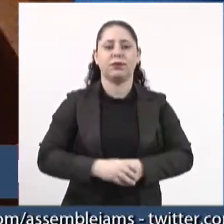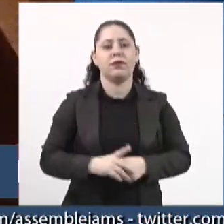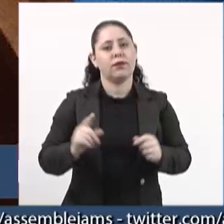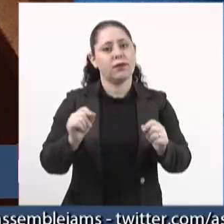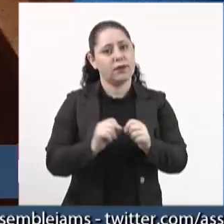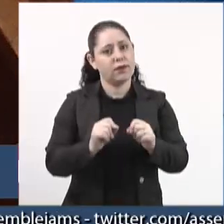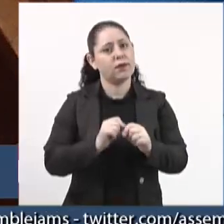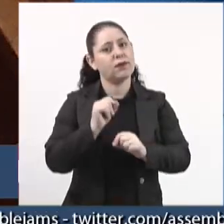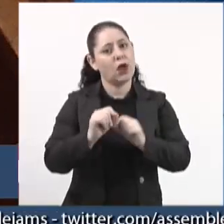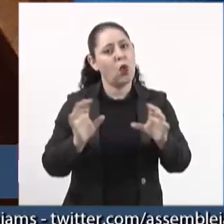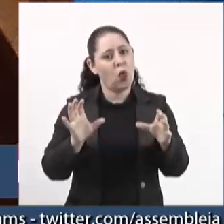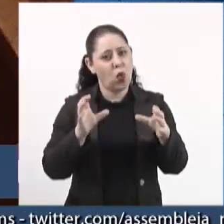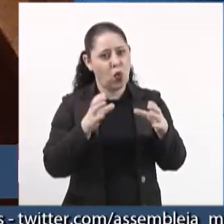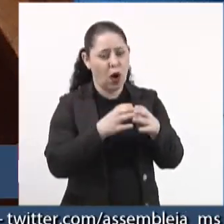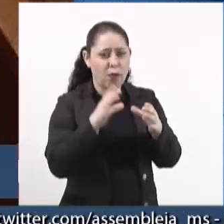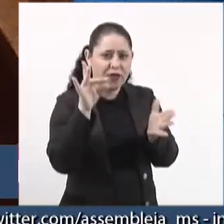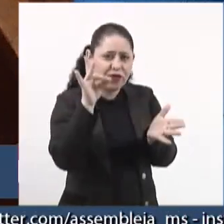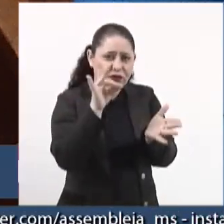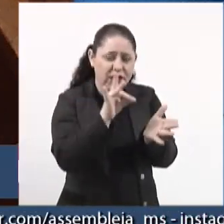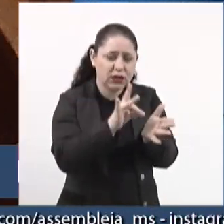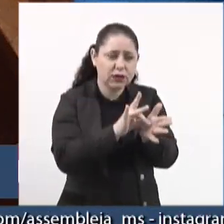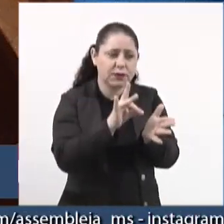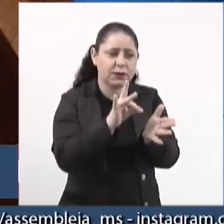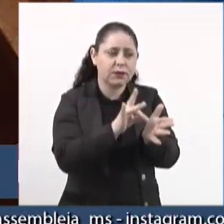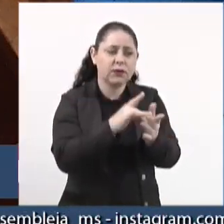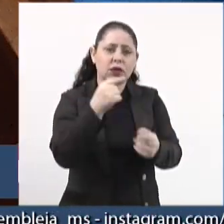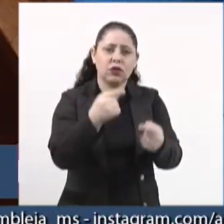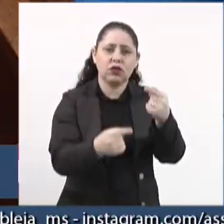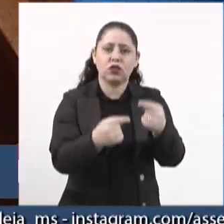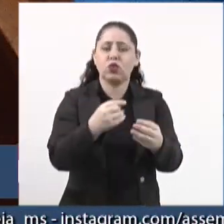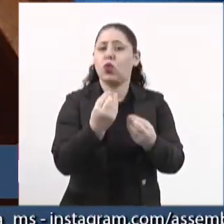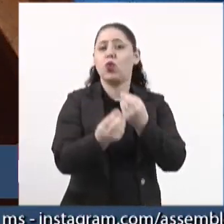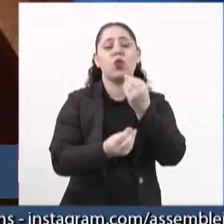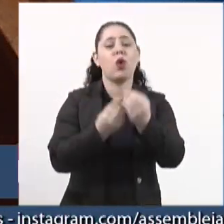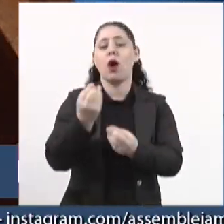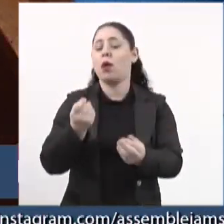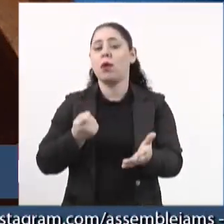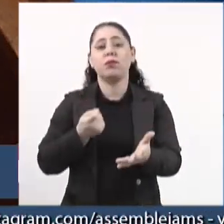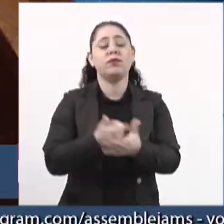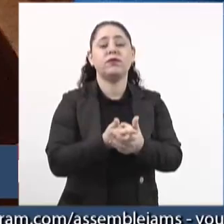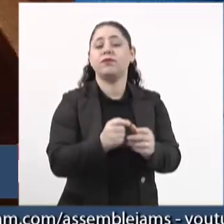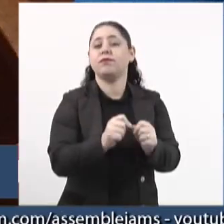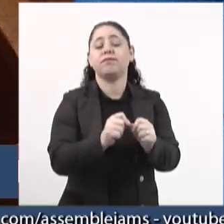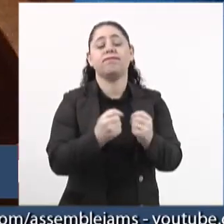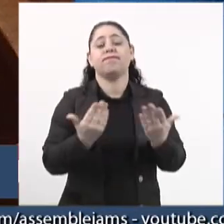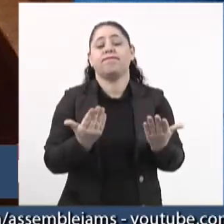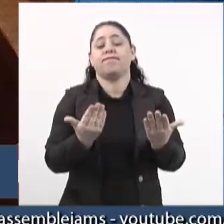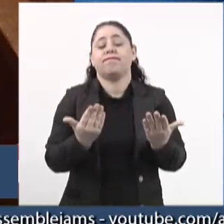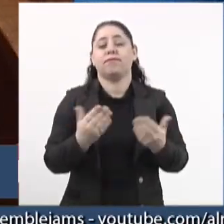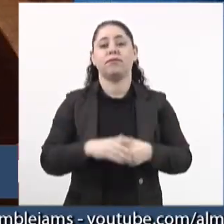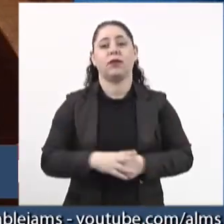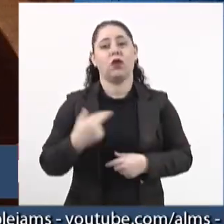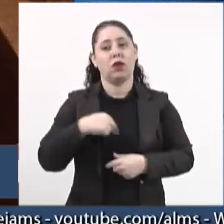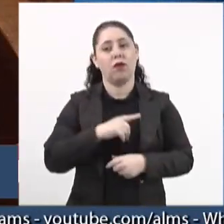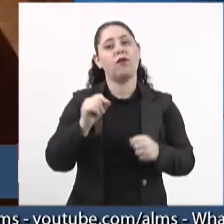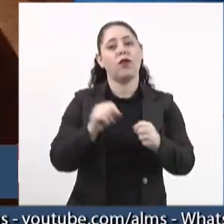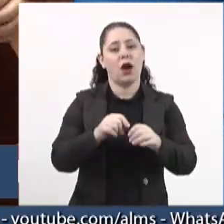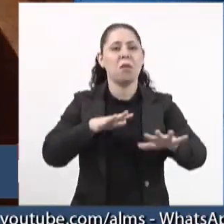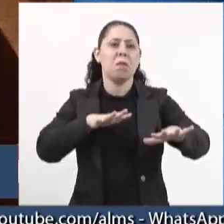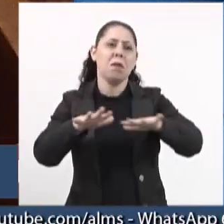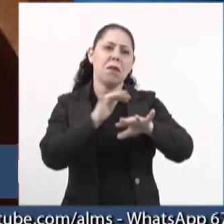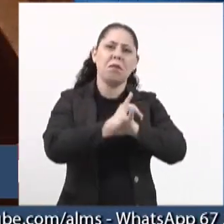fazer um grupo, realmente, que a gente discuta de que maneira aplicar isso. Por quê? Nós ficamos lá, fazer a